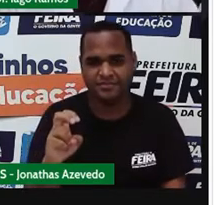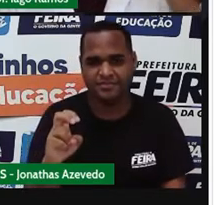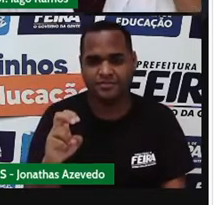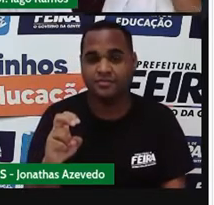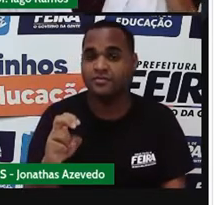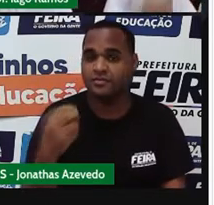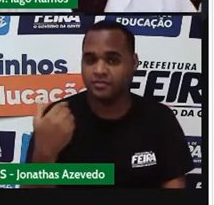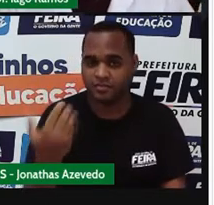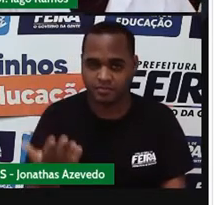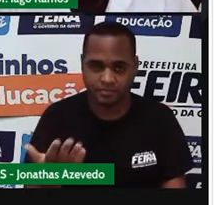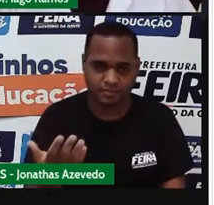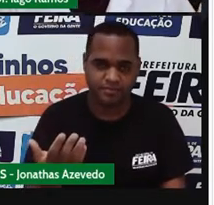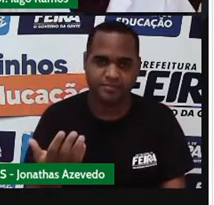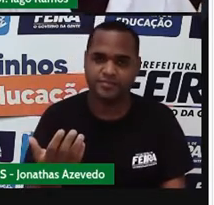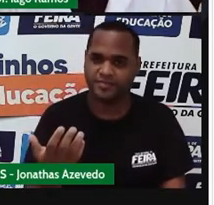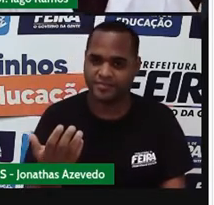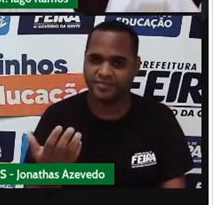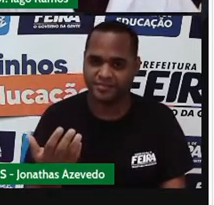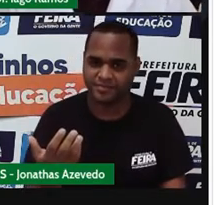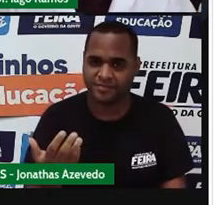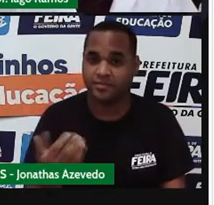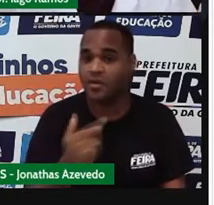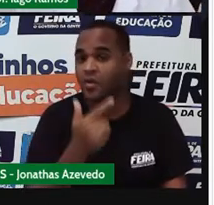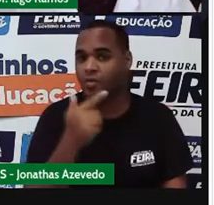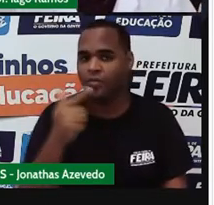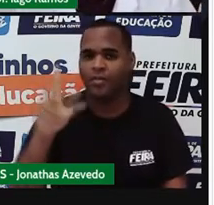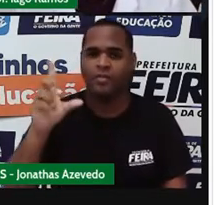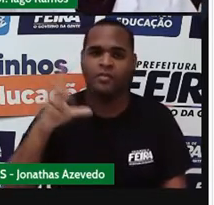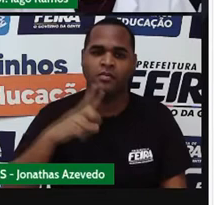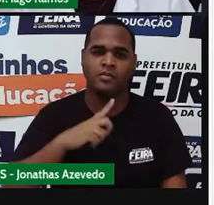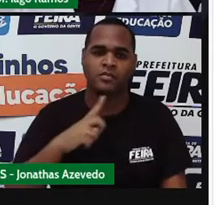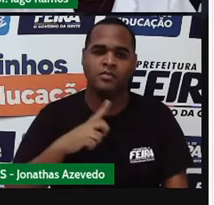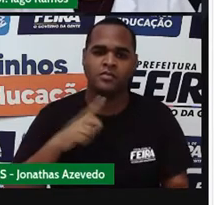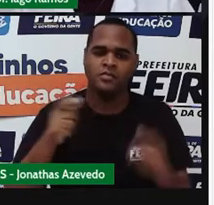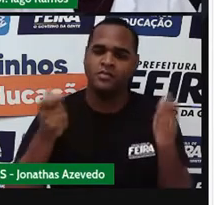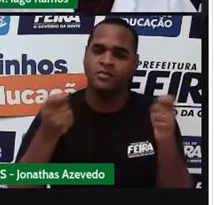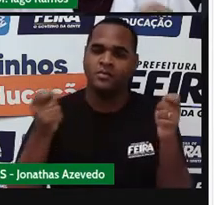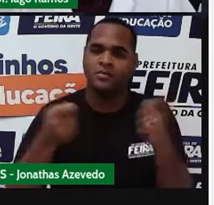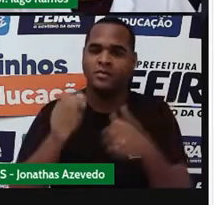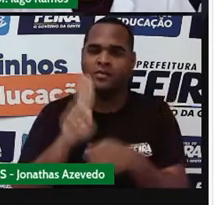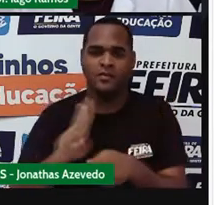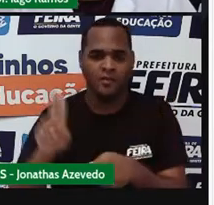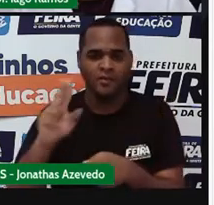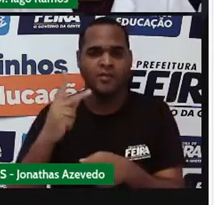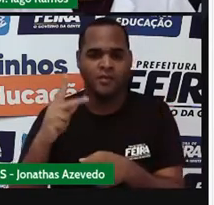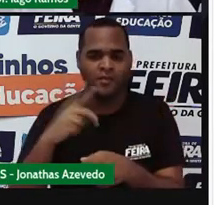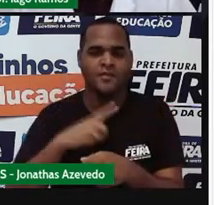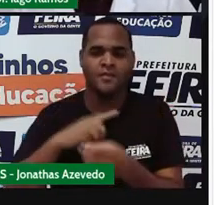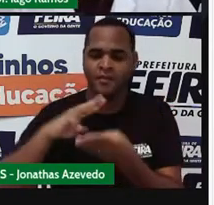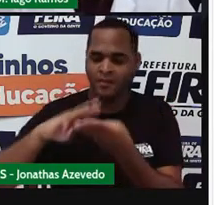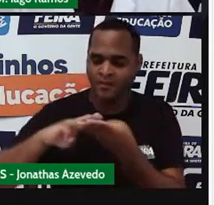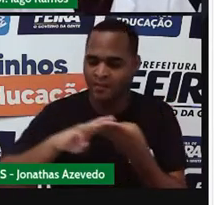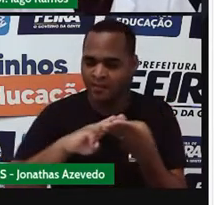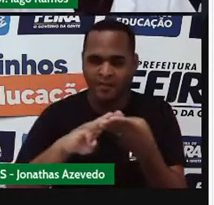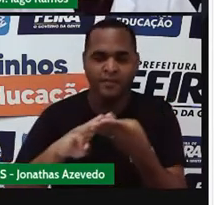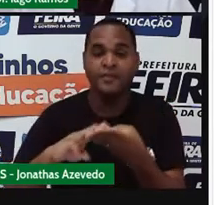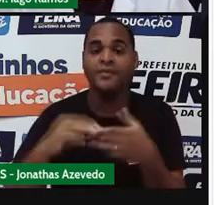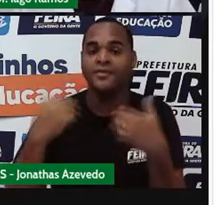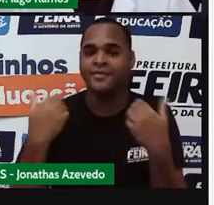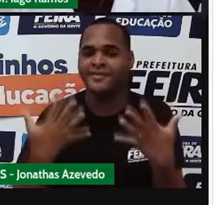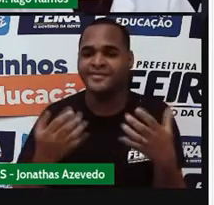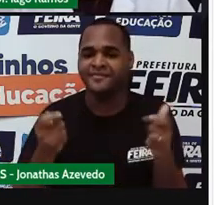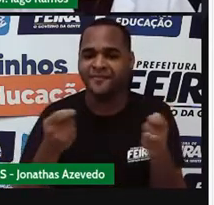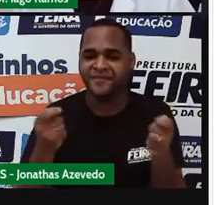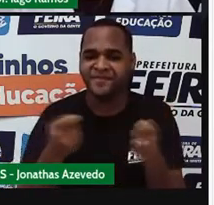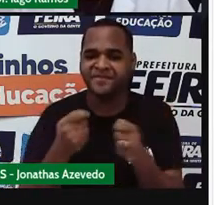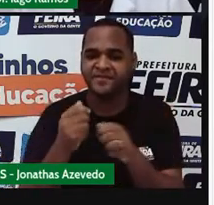Mas tem outra forma, e essa é a forma usada pela matemática. É a forma que a gente chama de